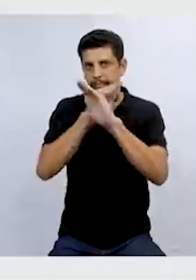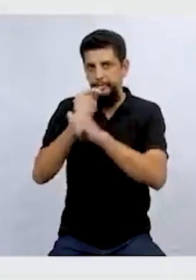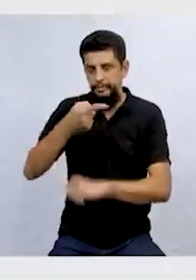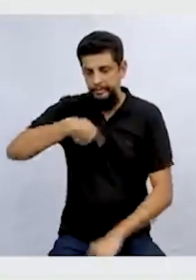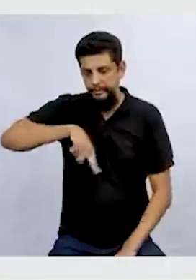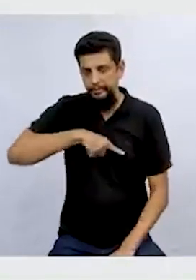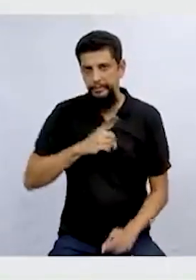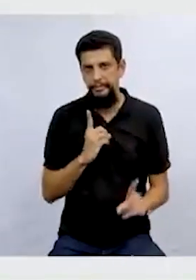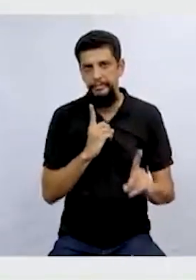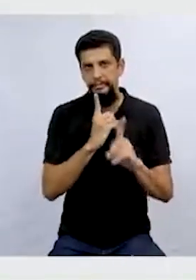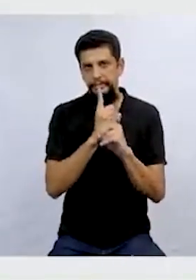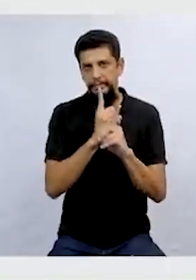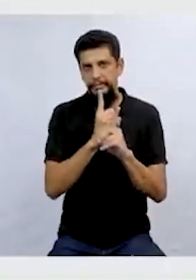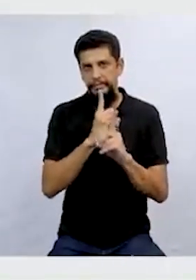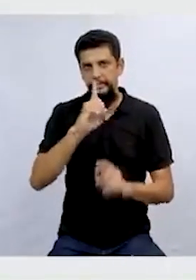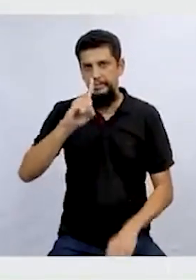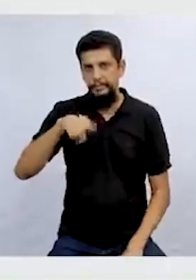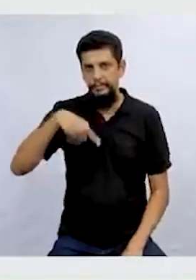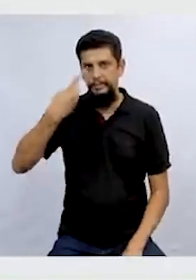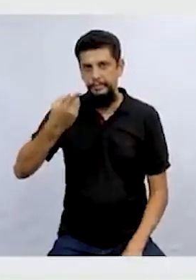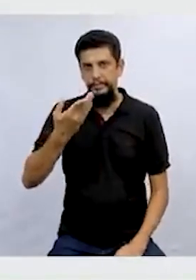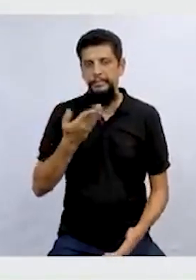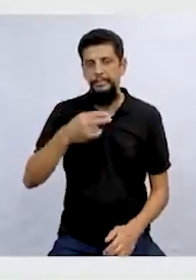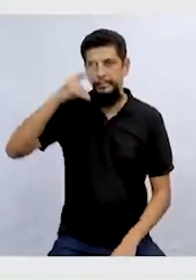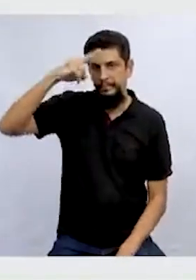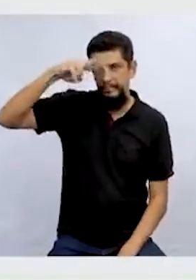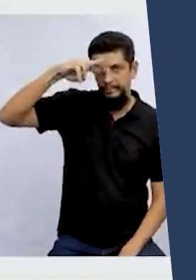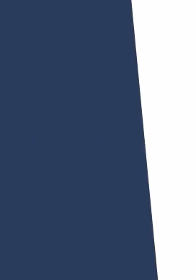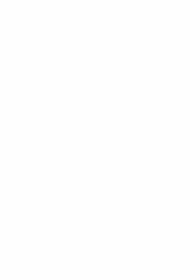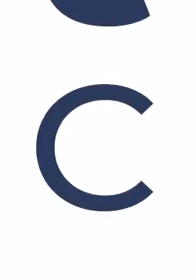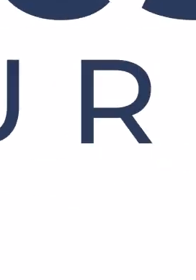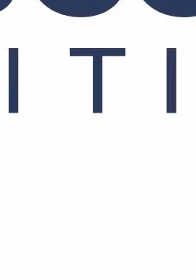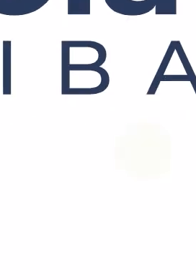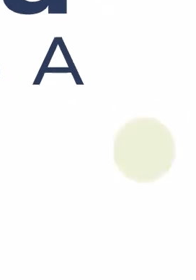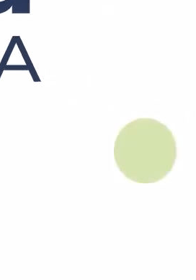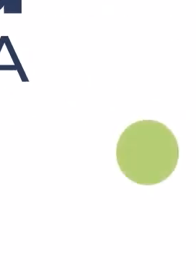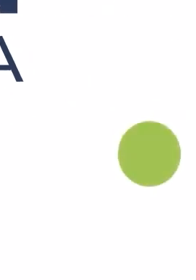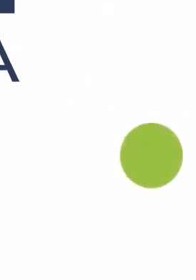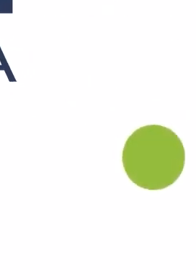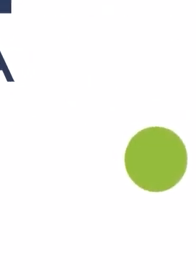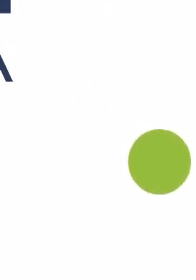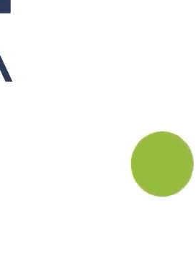E a gente se encontra numa próxima história. Até lá.